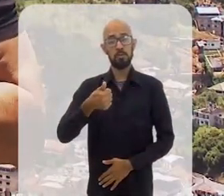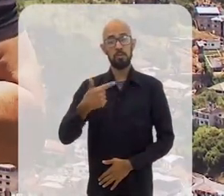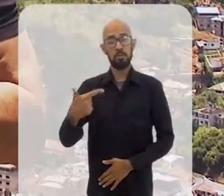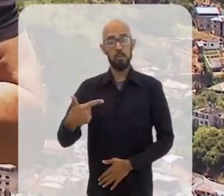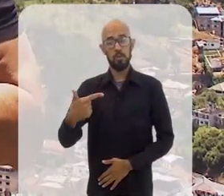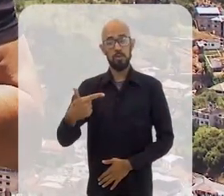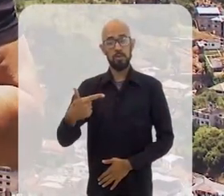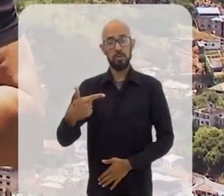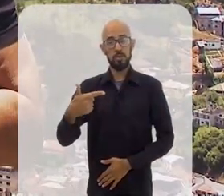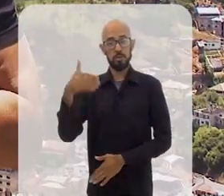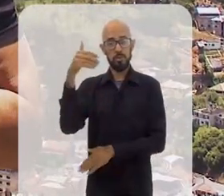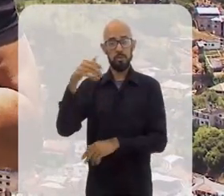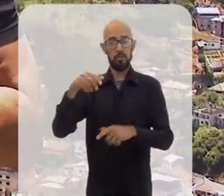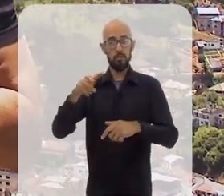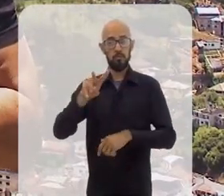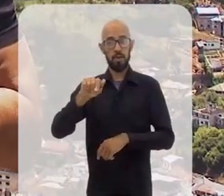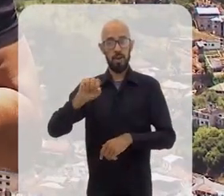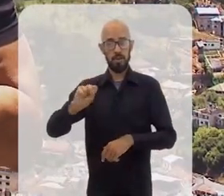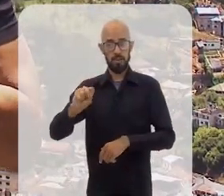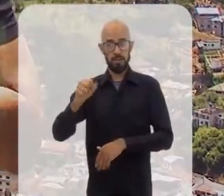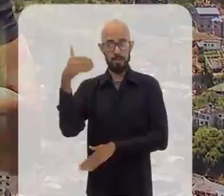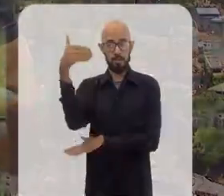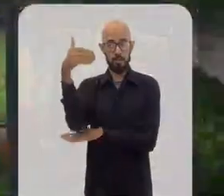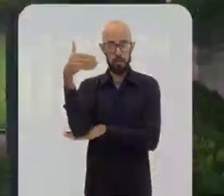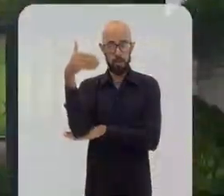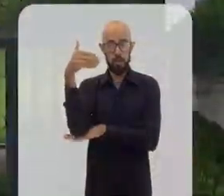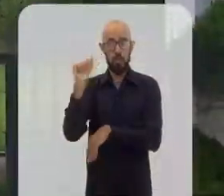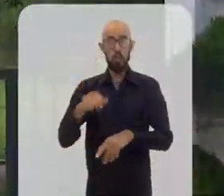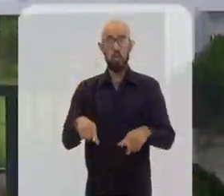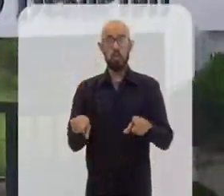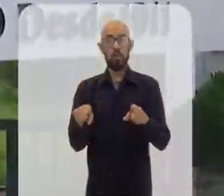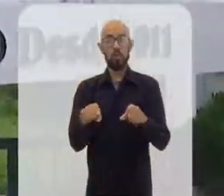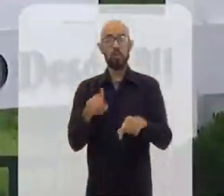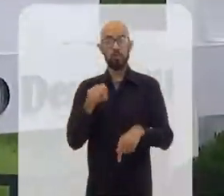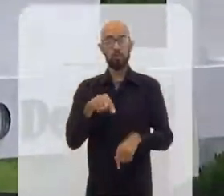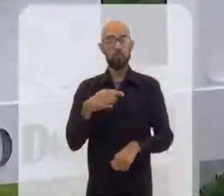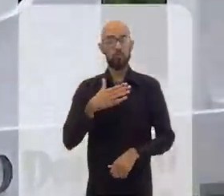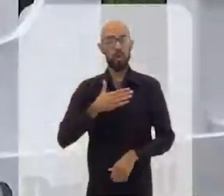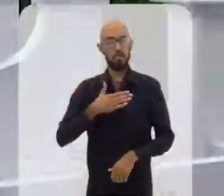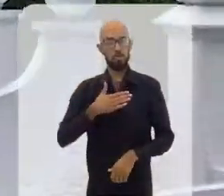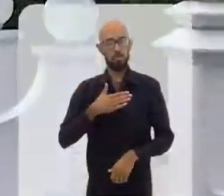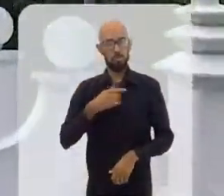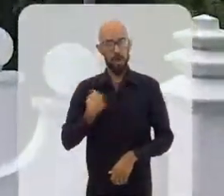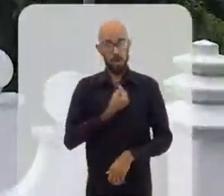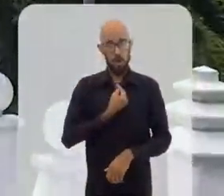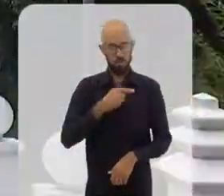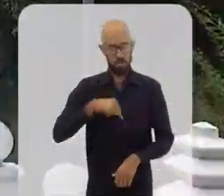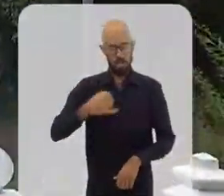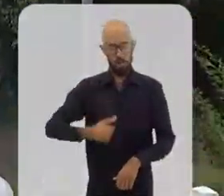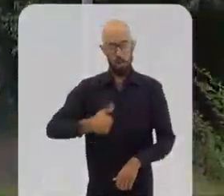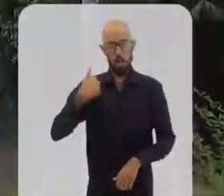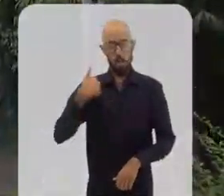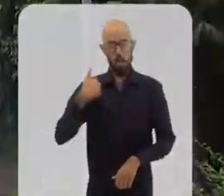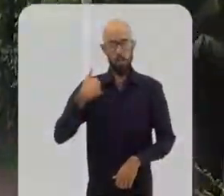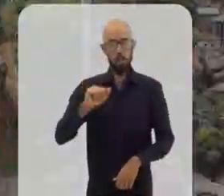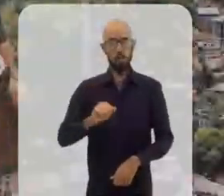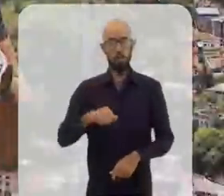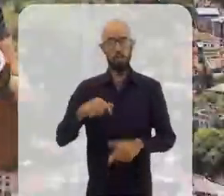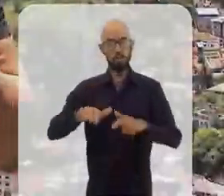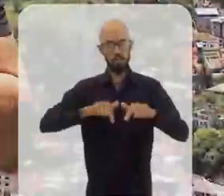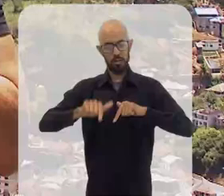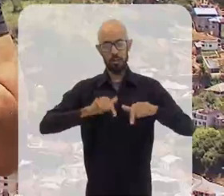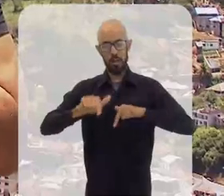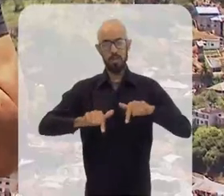num espaço pequeno, que é o distrito de Raposo, e isso para a gente muito nos orgulha e cada vez mais nós estamos